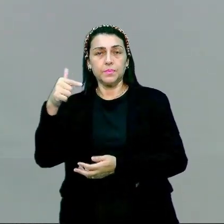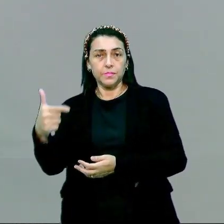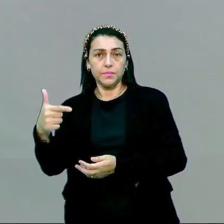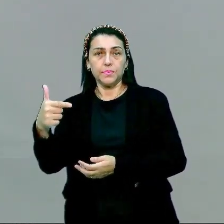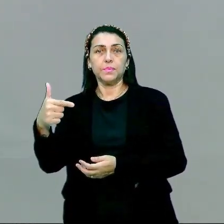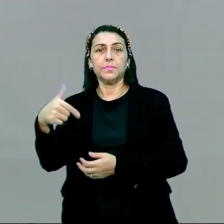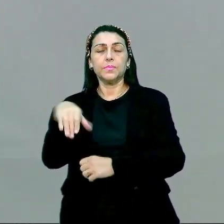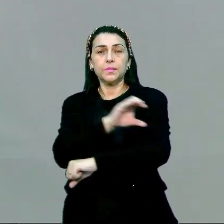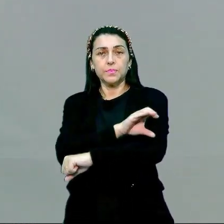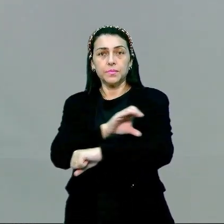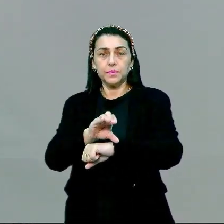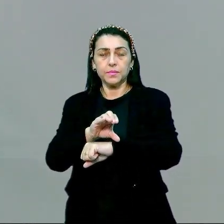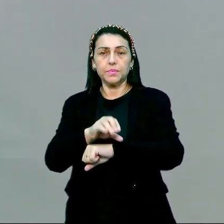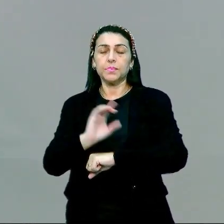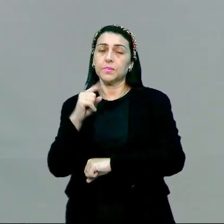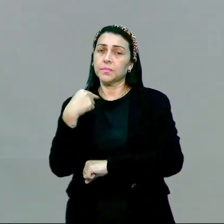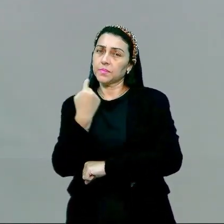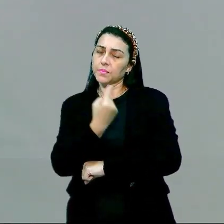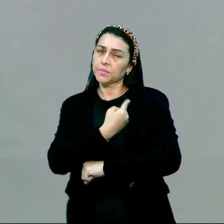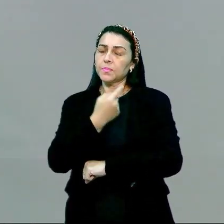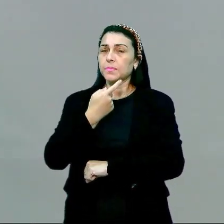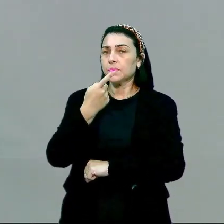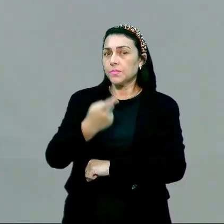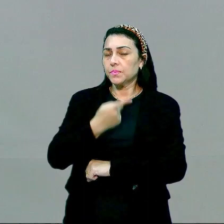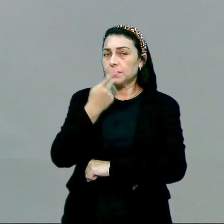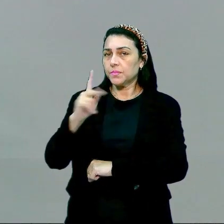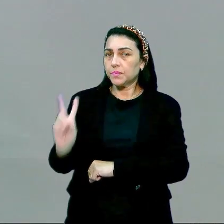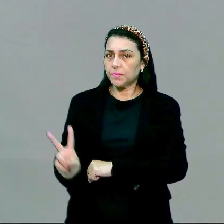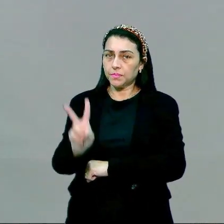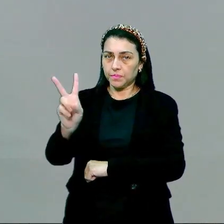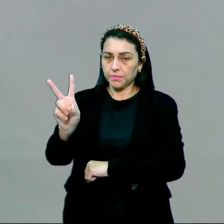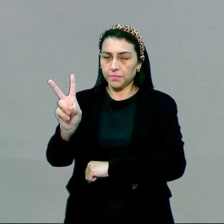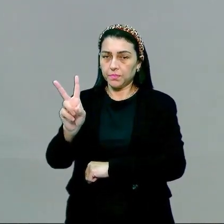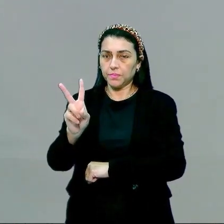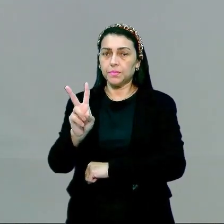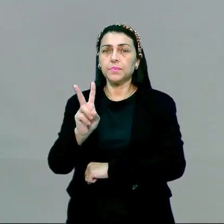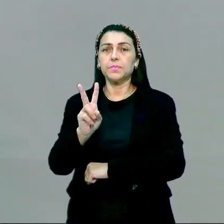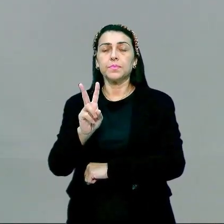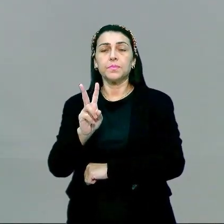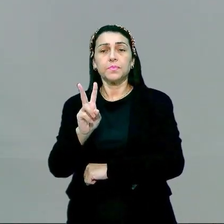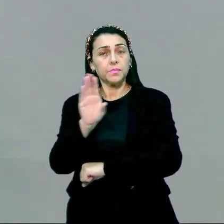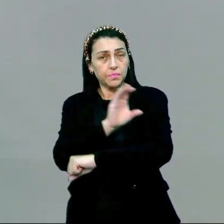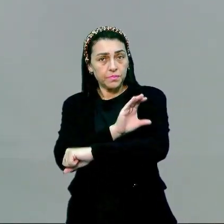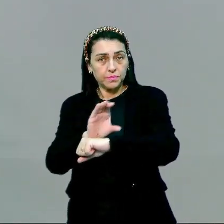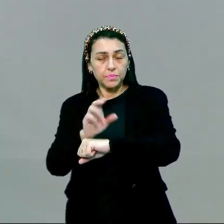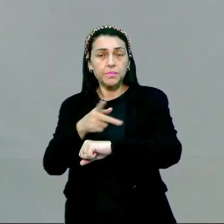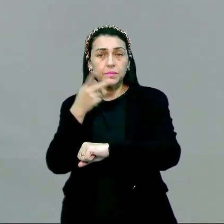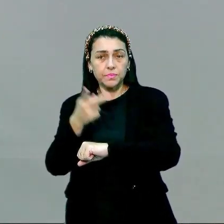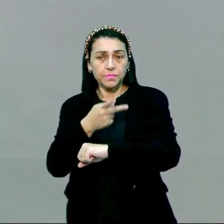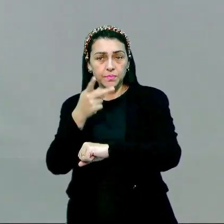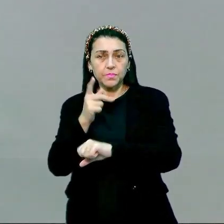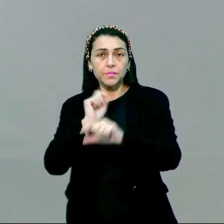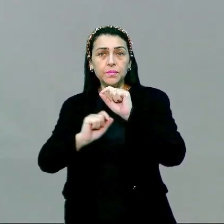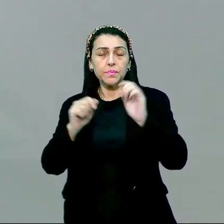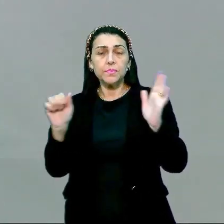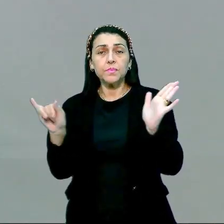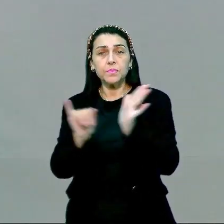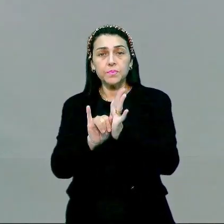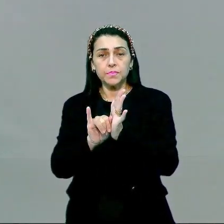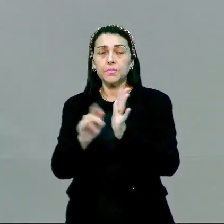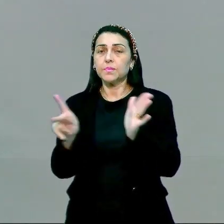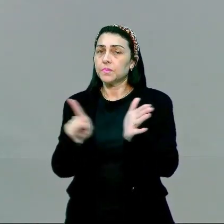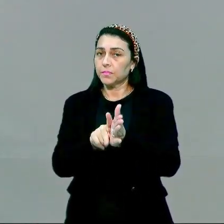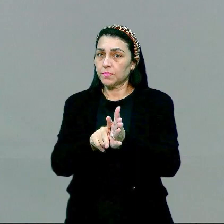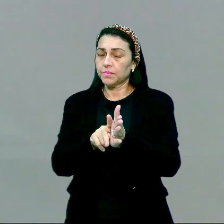culturas, né, a gente tá falando de uma valorização. Quando a gente fala de cultura, a gente fala de identidade